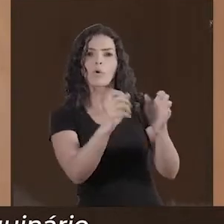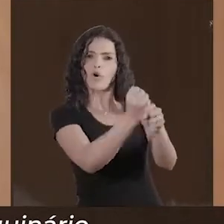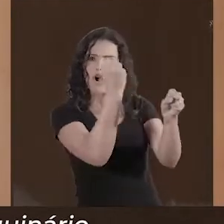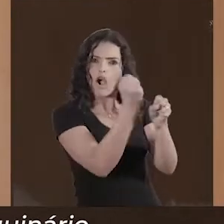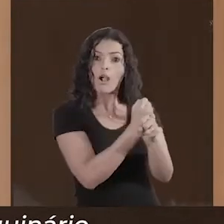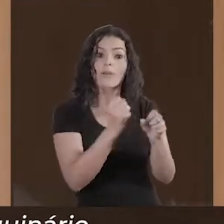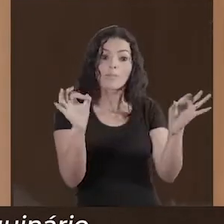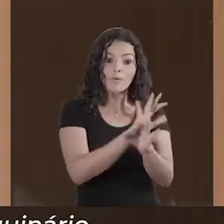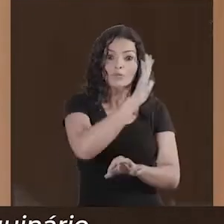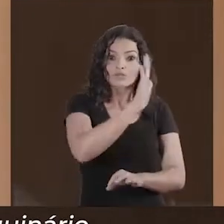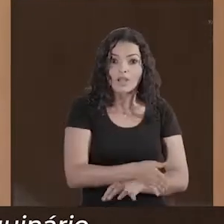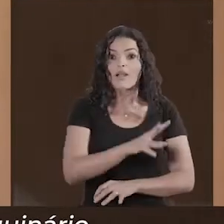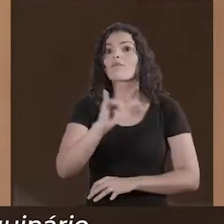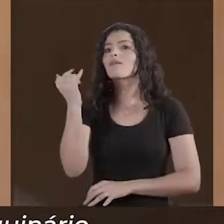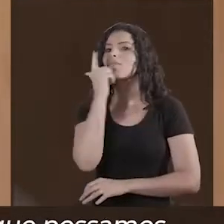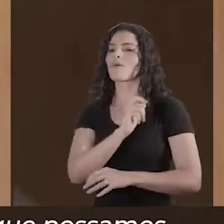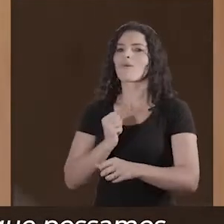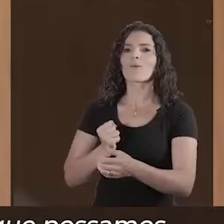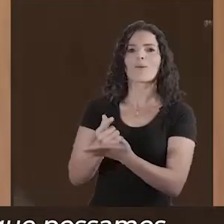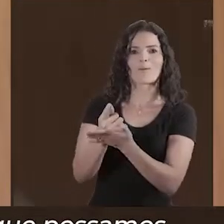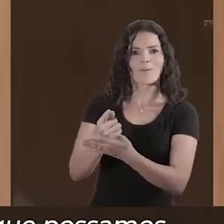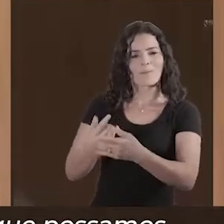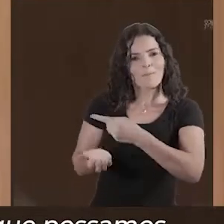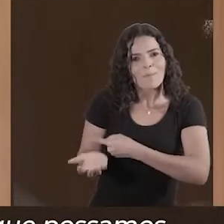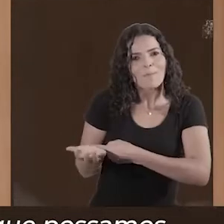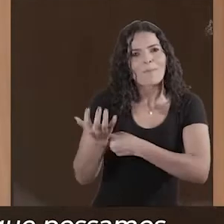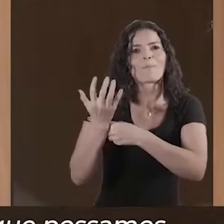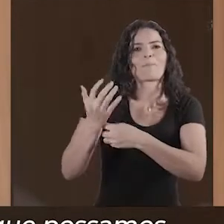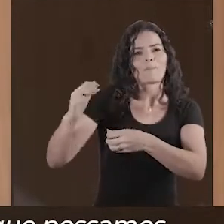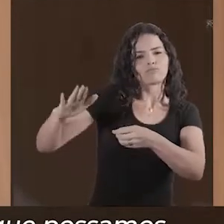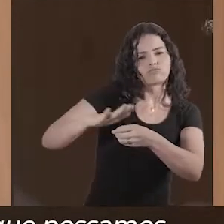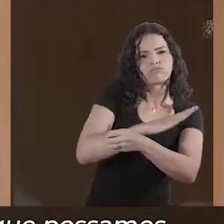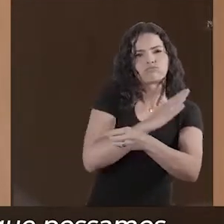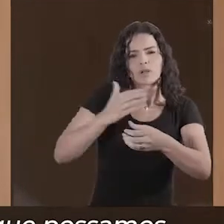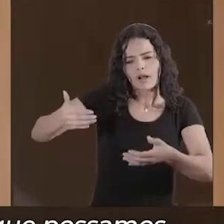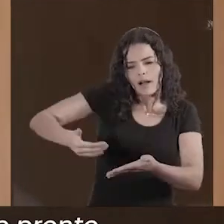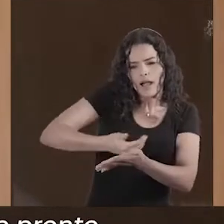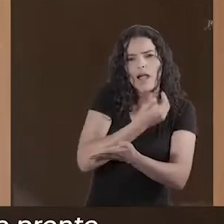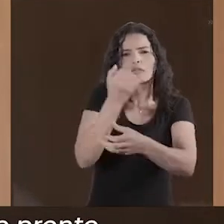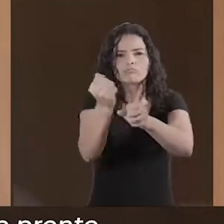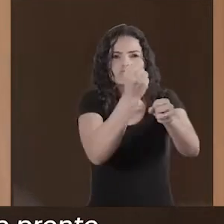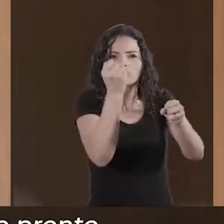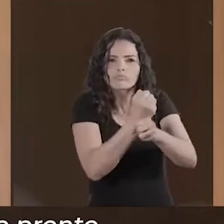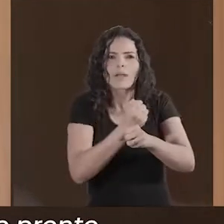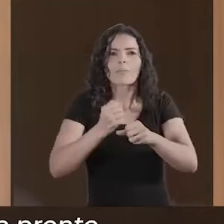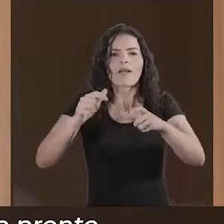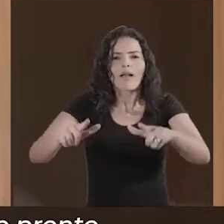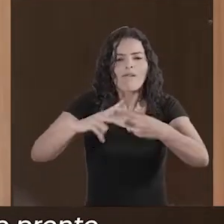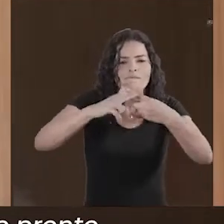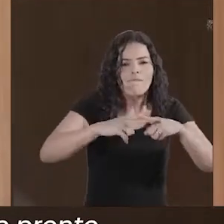possibilidade de termos um maquinário permanente de manutenção dessa estrada até que possamos realizar